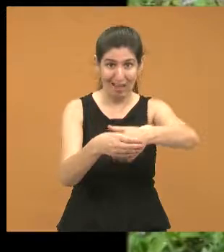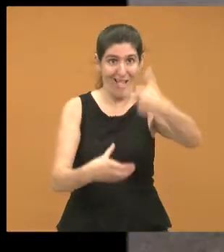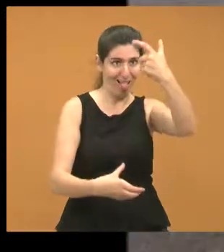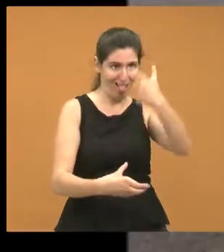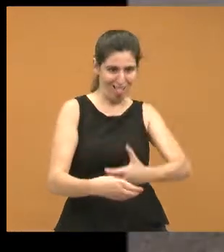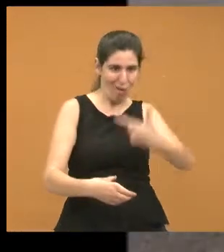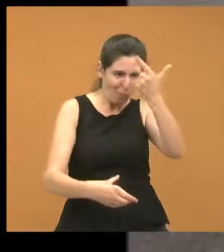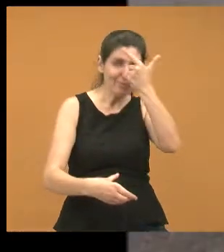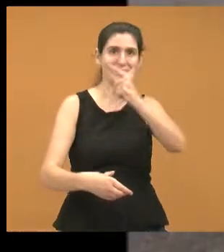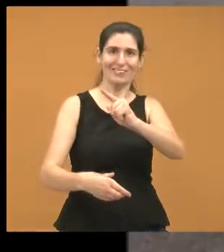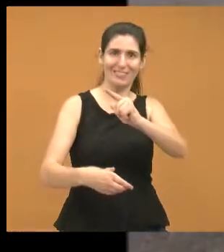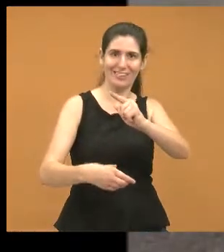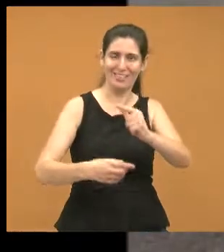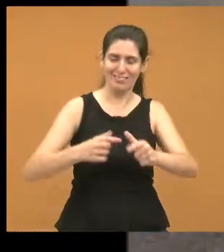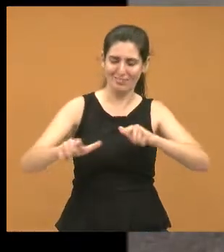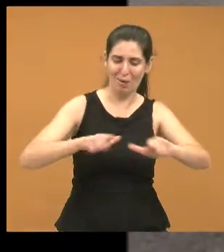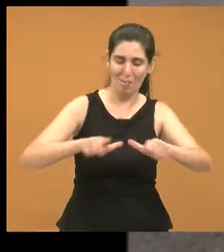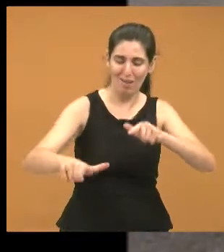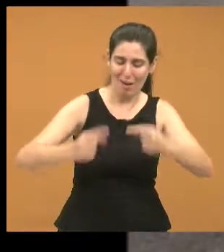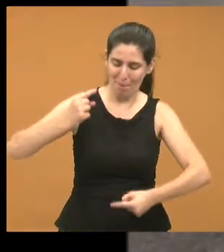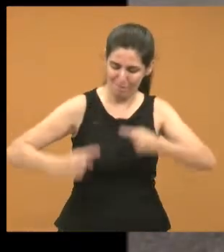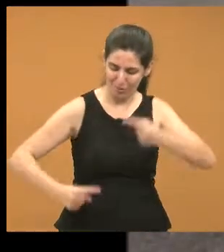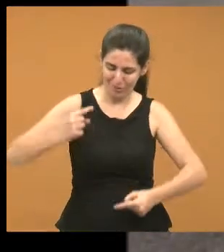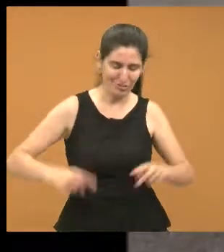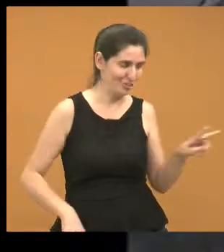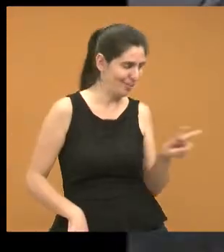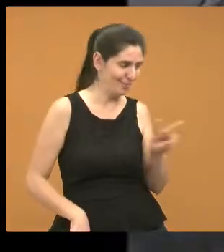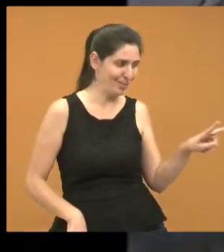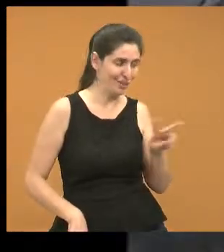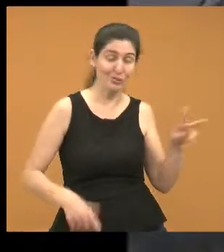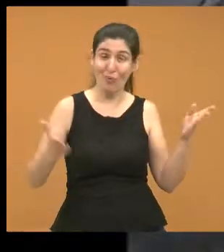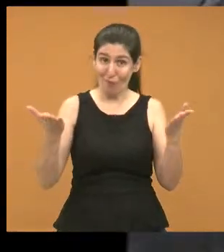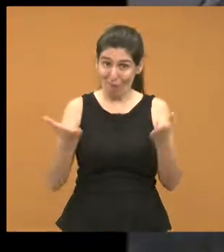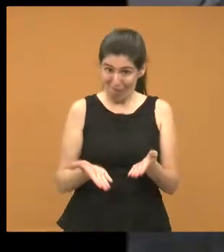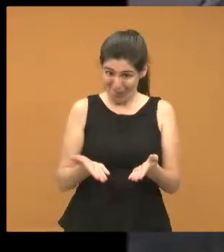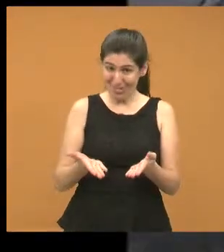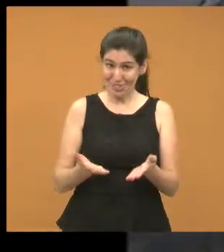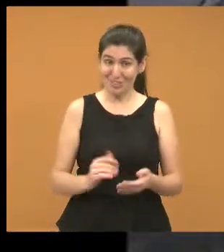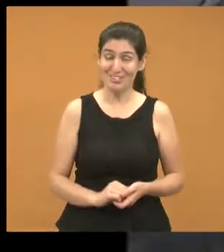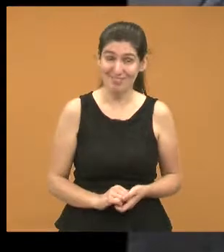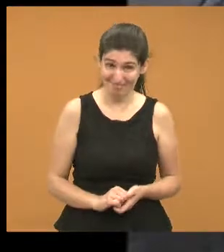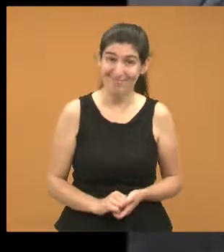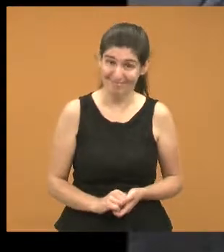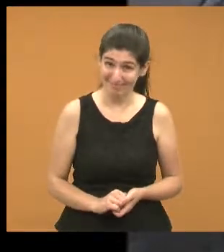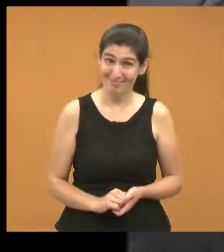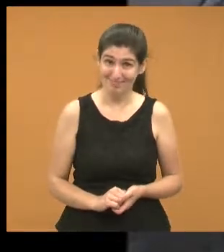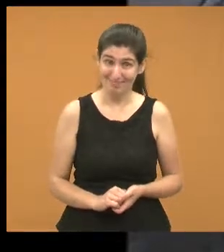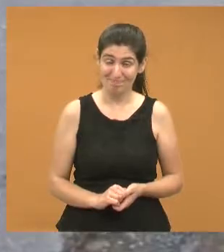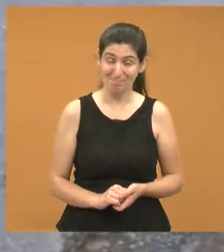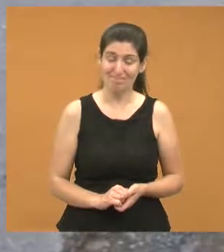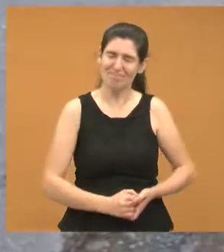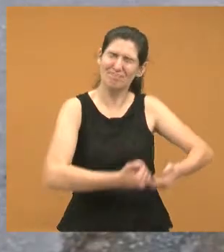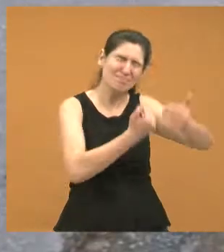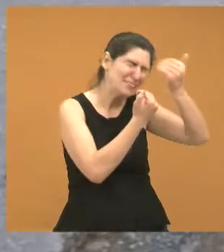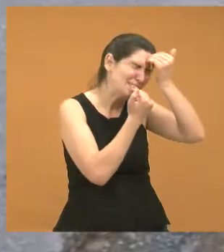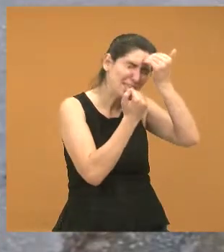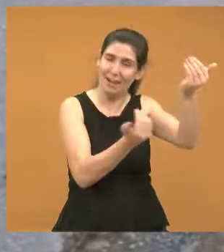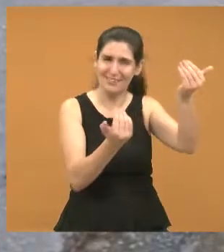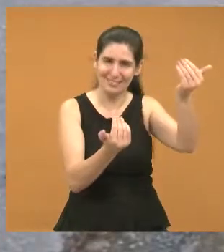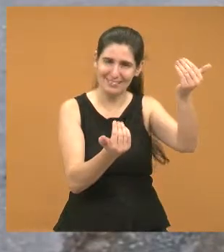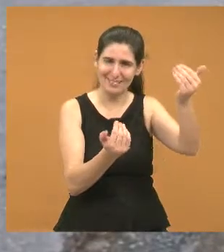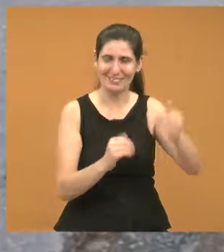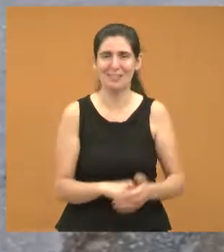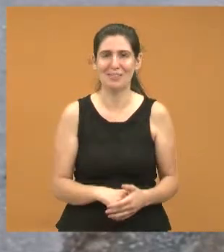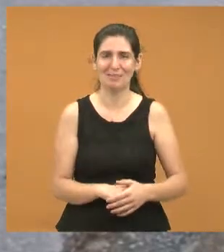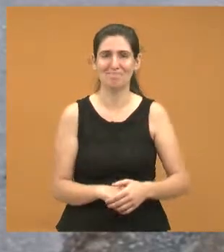minha pessoa, para que pudessem estar aqui hoje falando um pouquinho do nosso trabalho e fazendo esse agradecimento. os